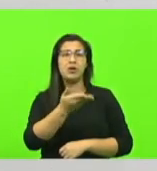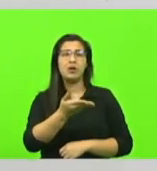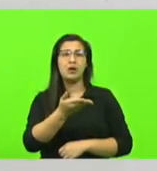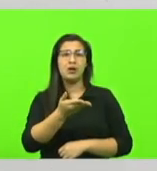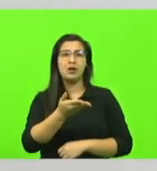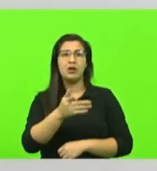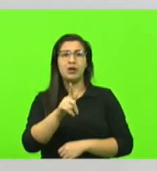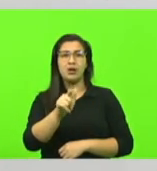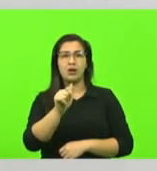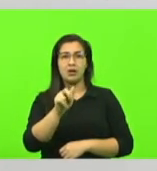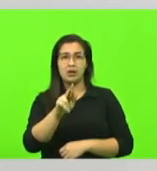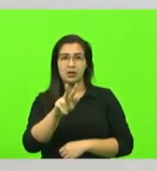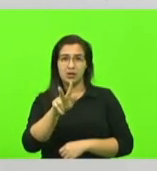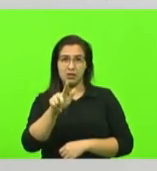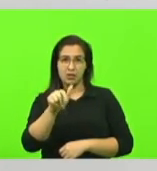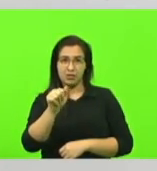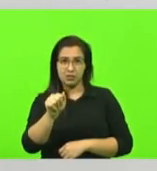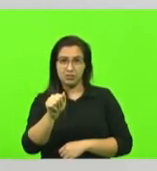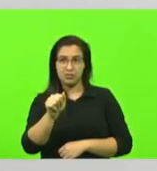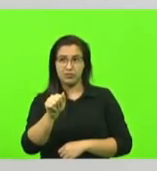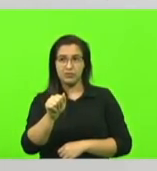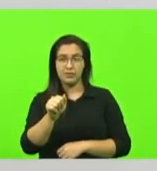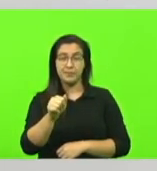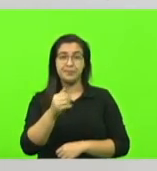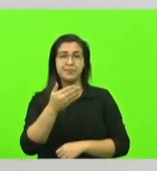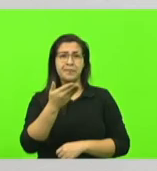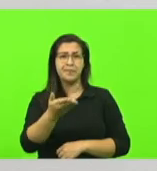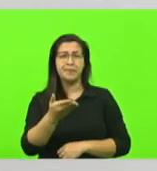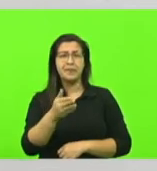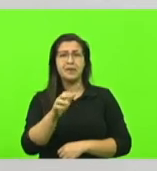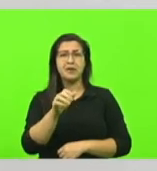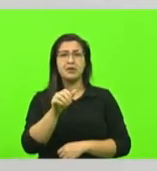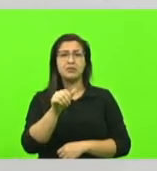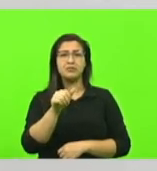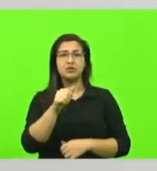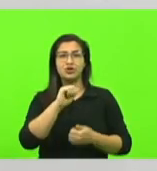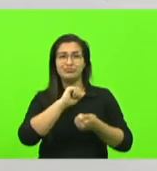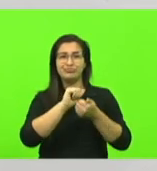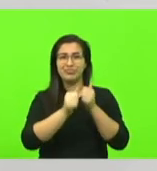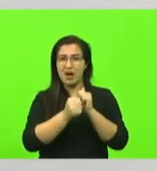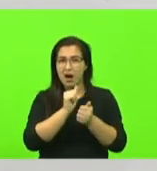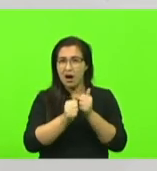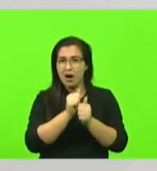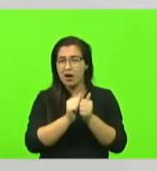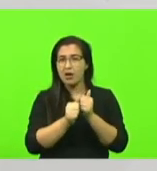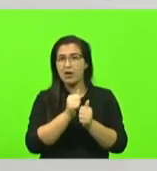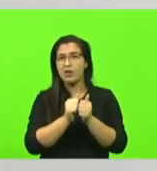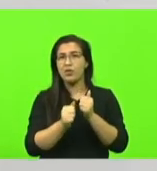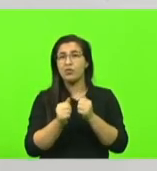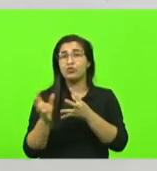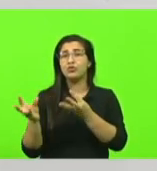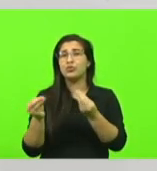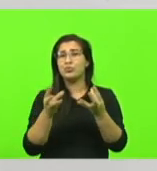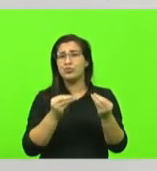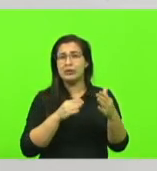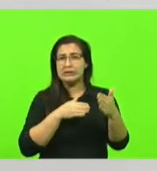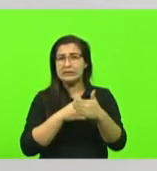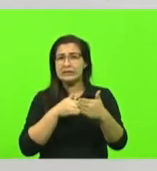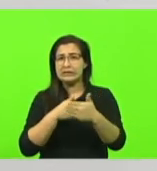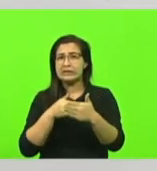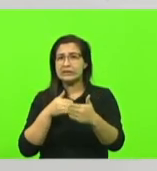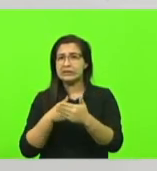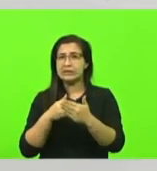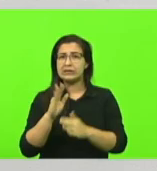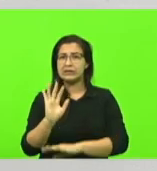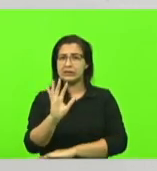Garuva que diz respeito aos arrozeiros e umas pesadas restrições ambientais que estão sendo impostas